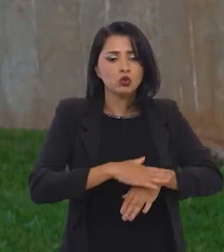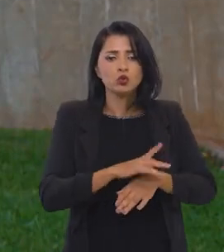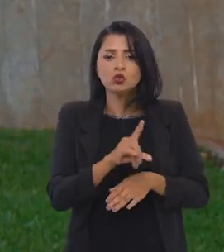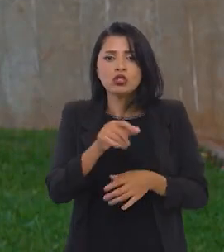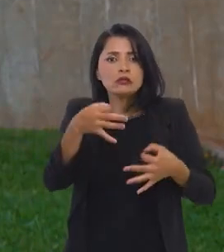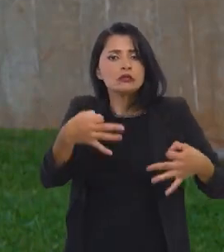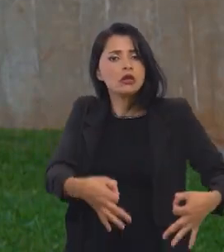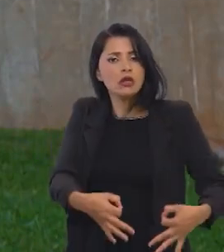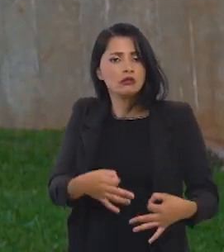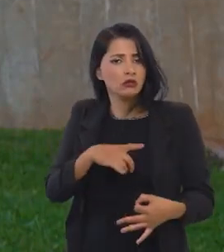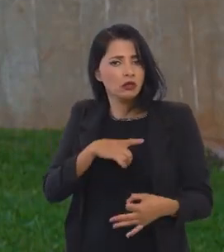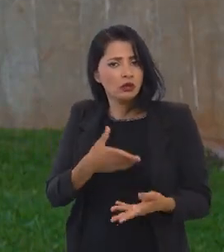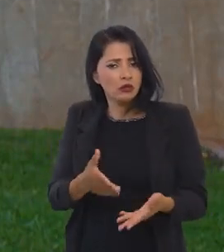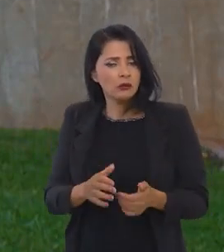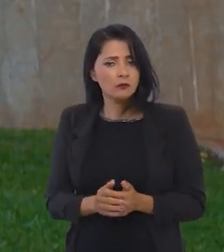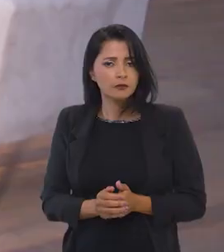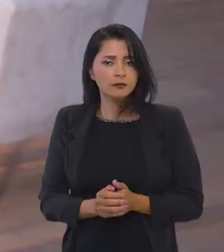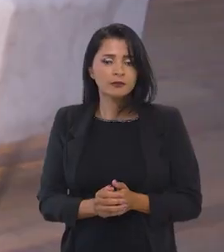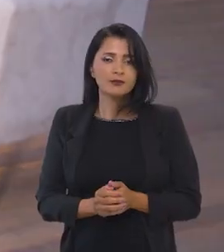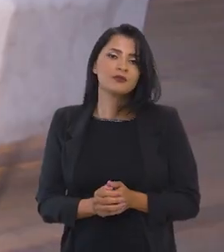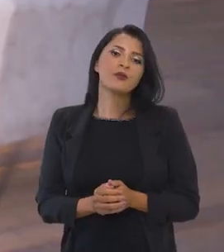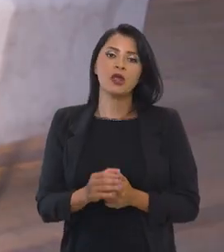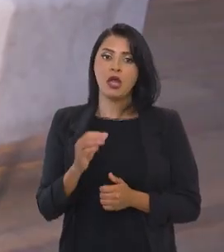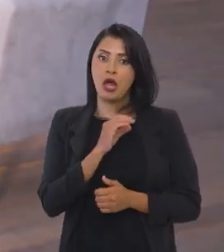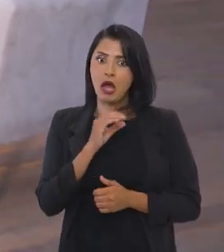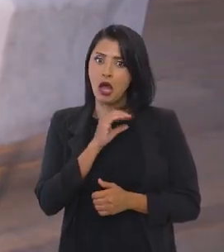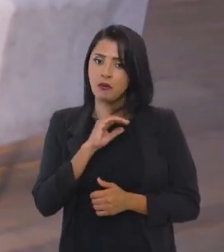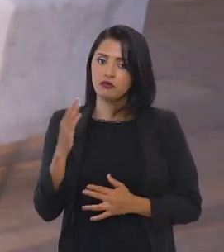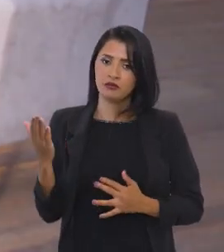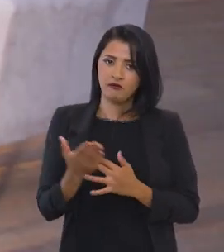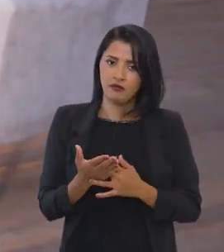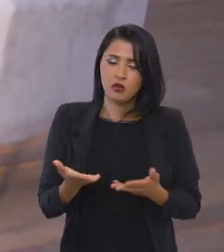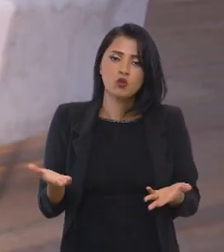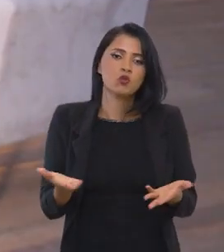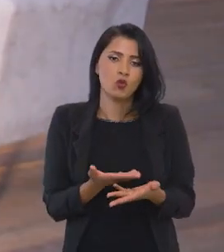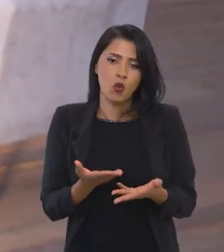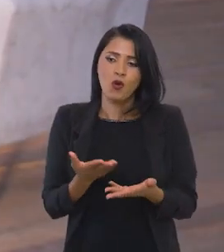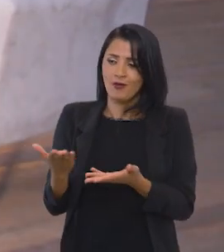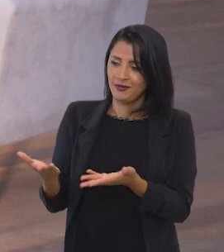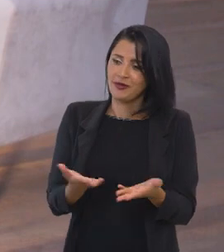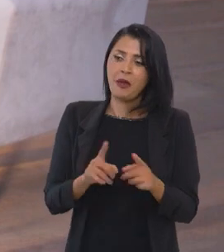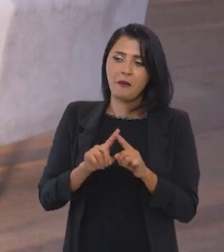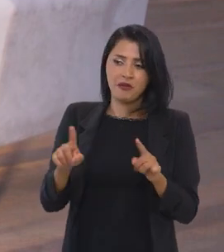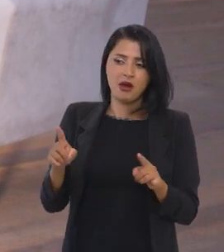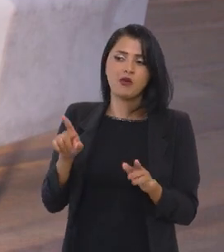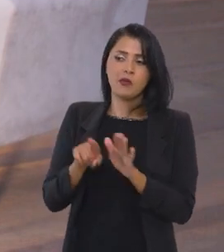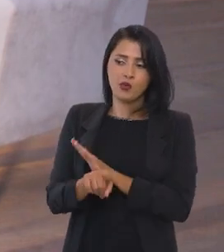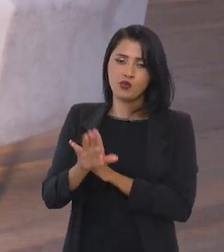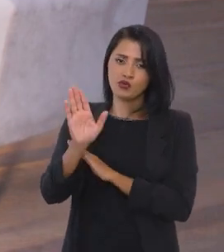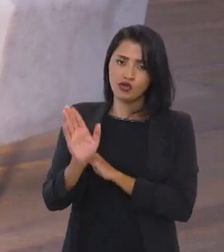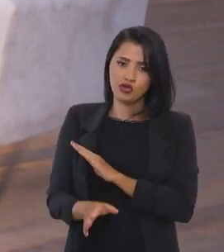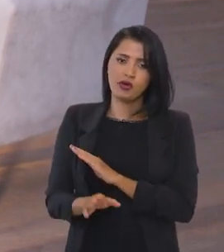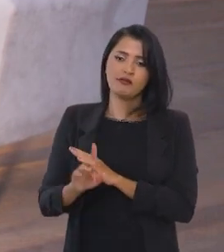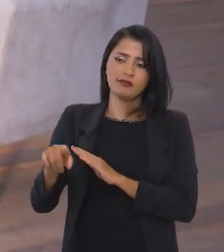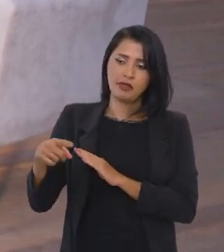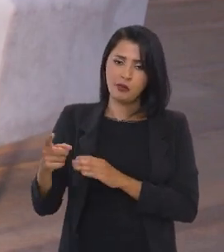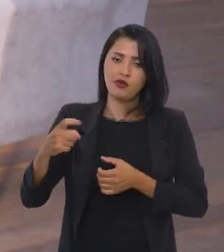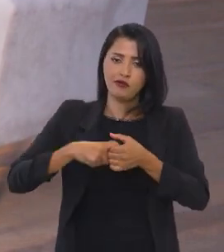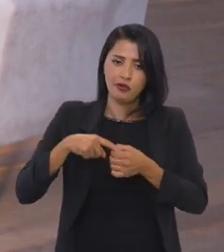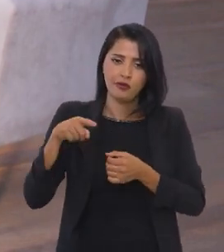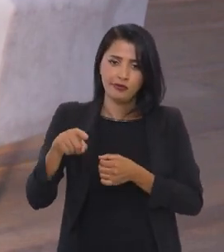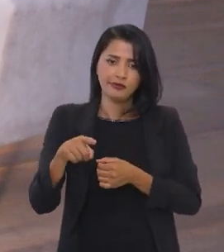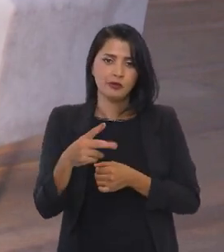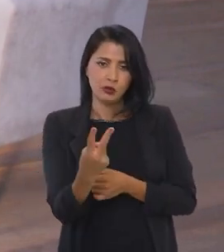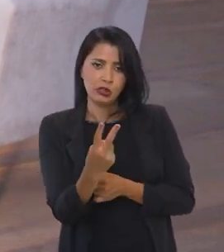na data, no prazo que tem? A gente está indo para um rápido intervalo, Annelise, mas eu já queria deixar uma pergunta para